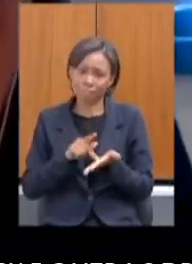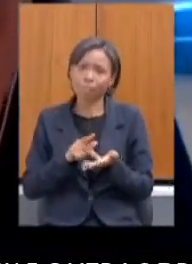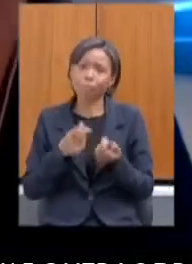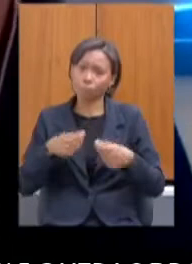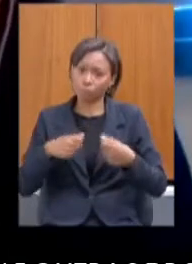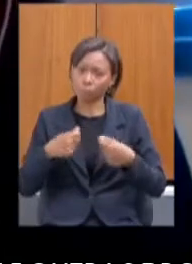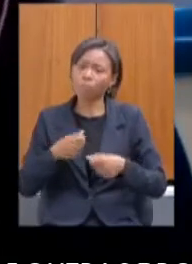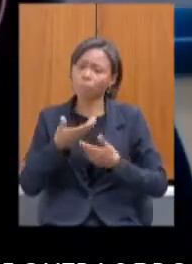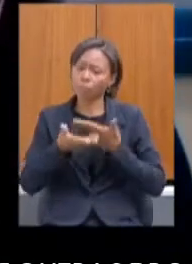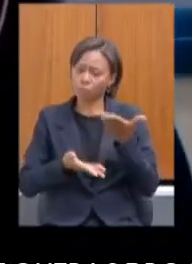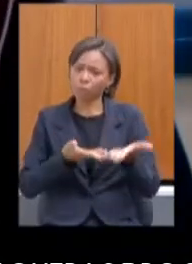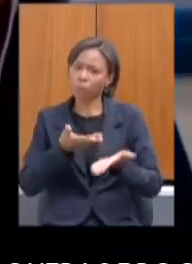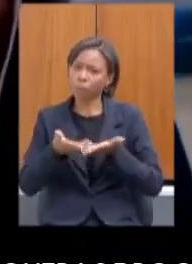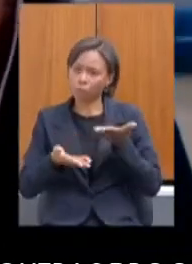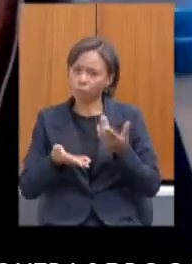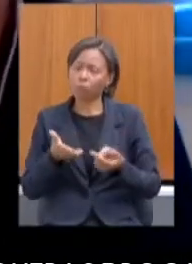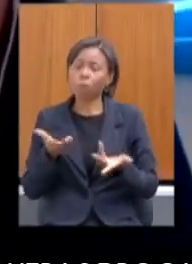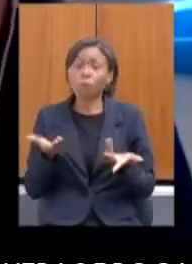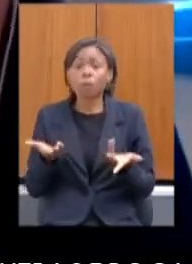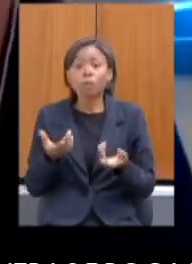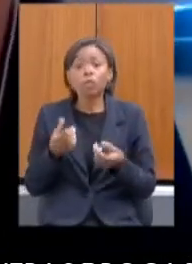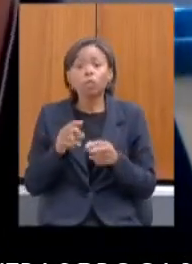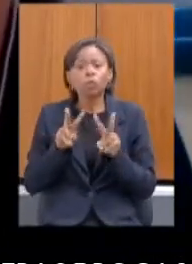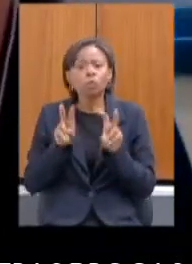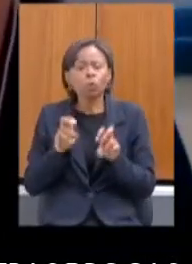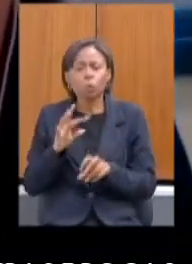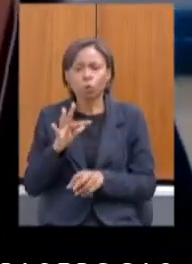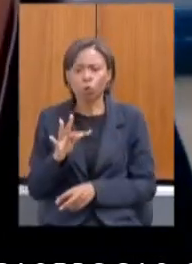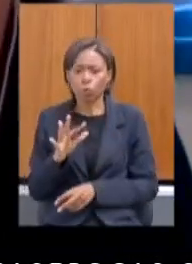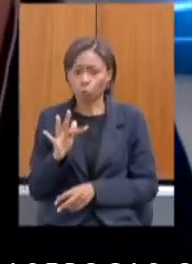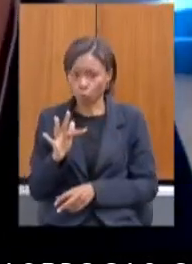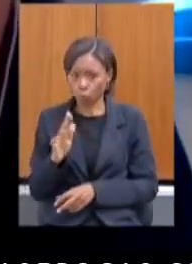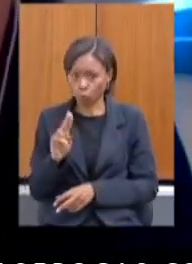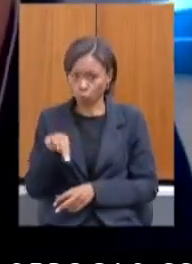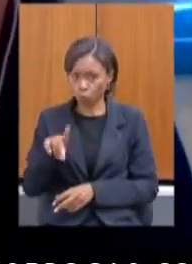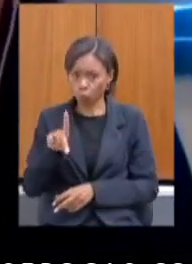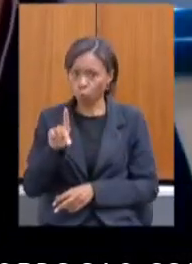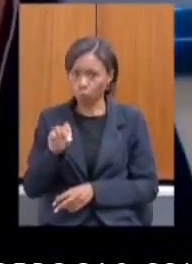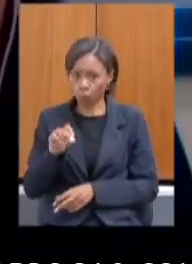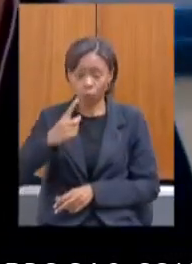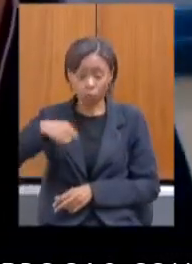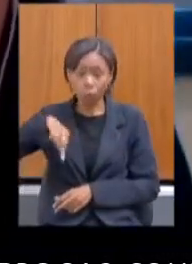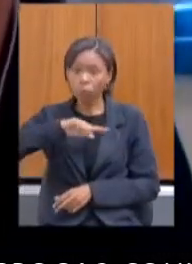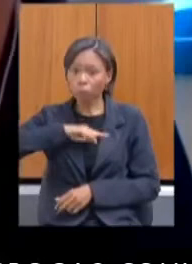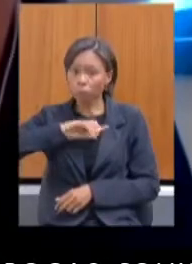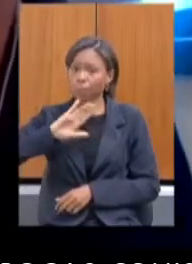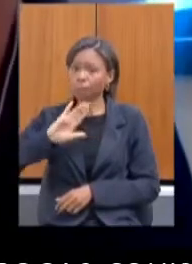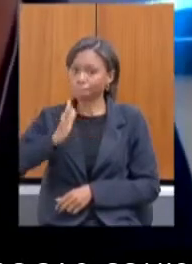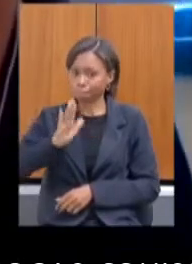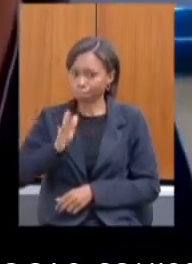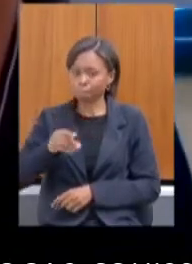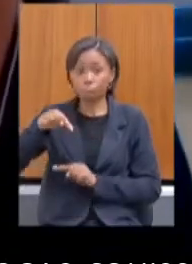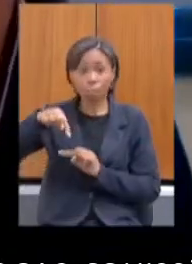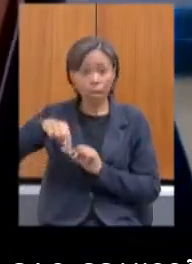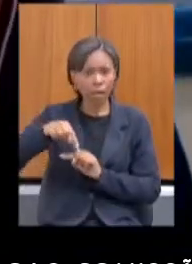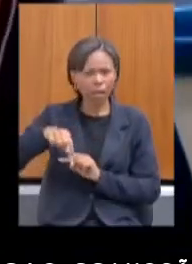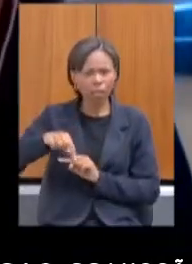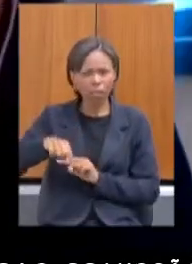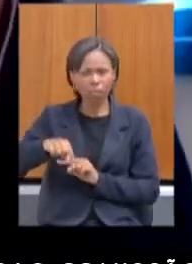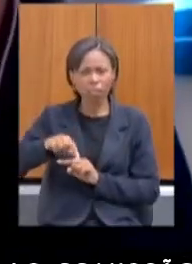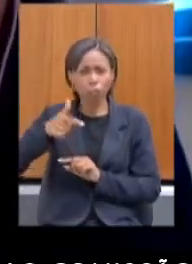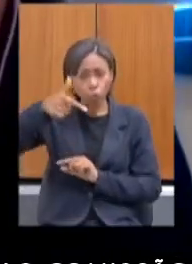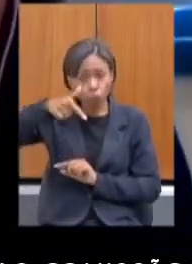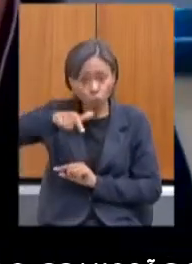contempladas. Em relação ao fundo nós já estamos aqui na tem mais uma